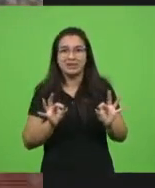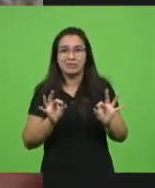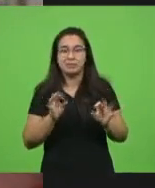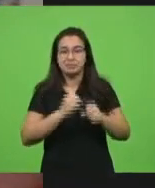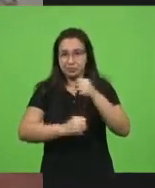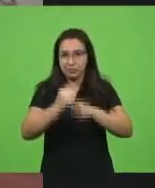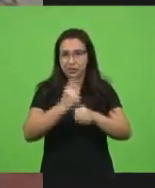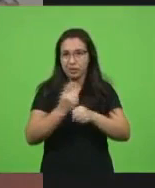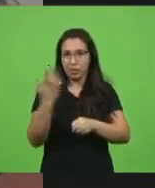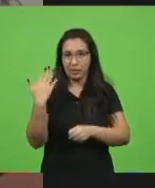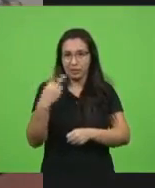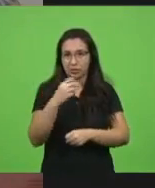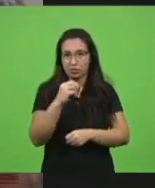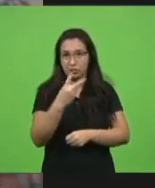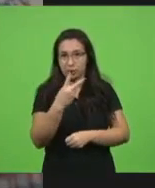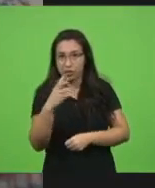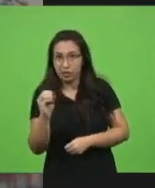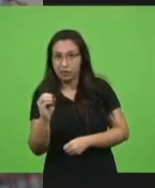se foi